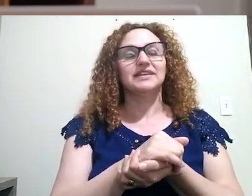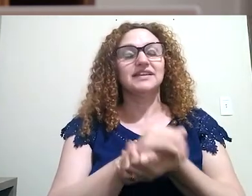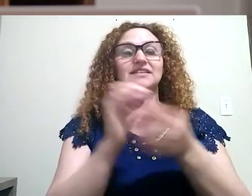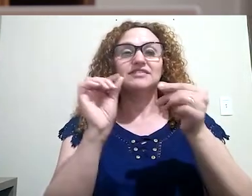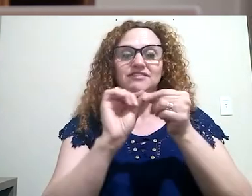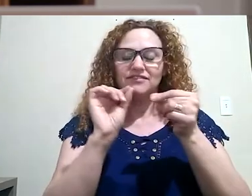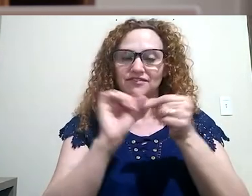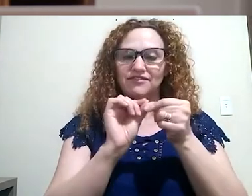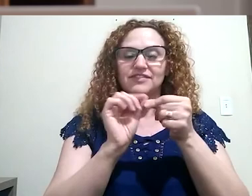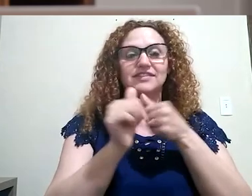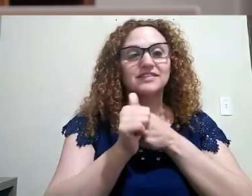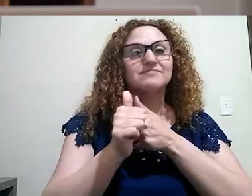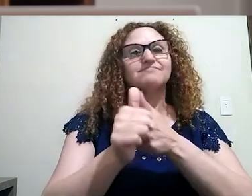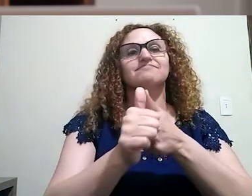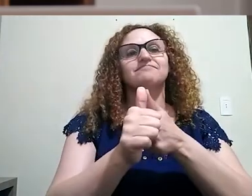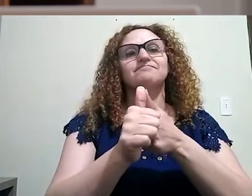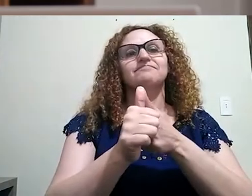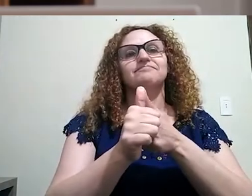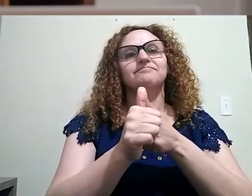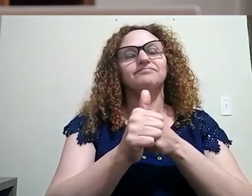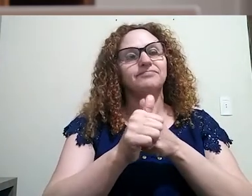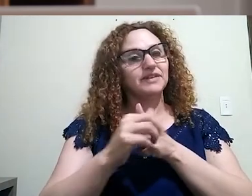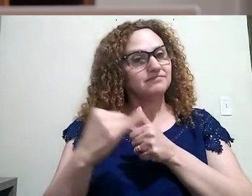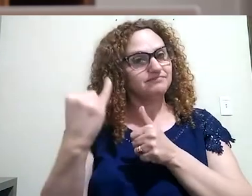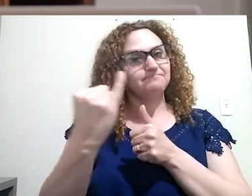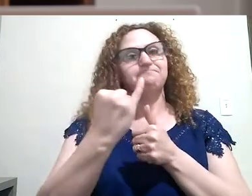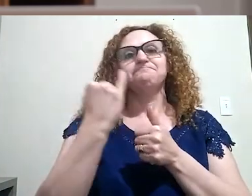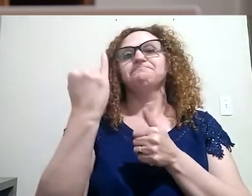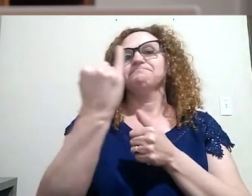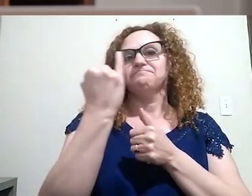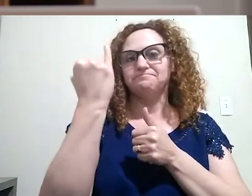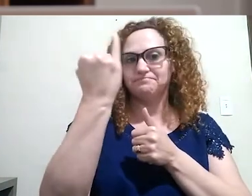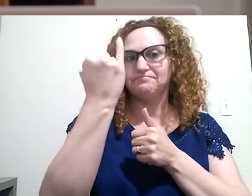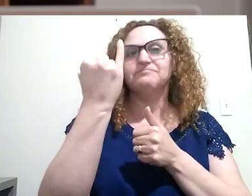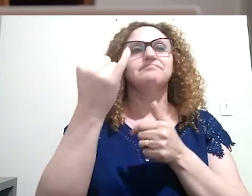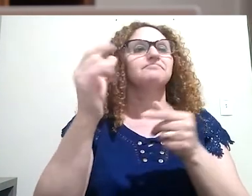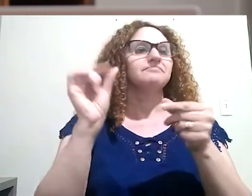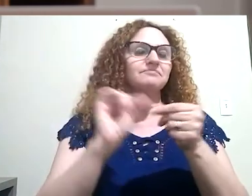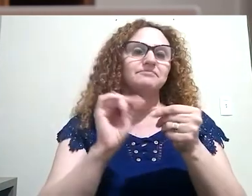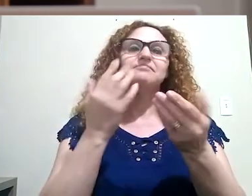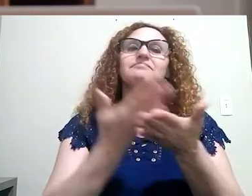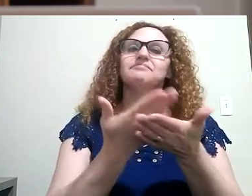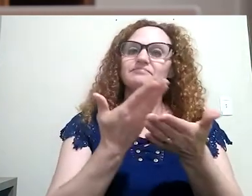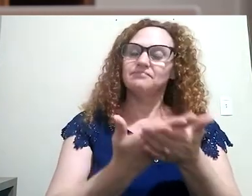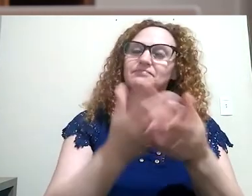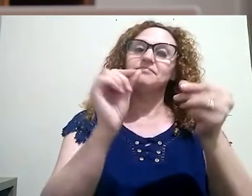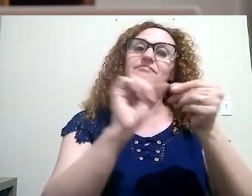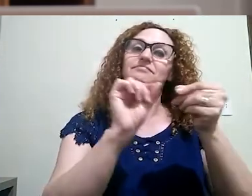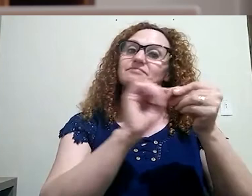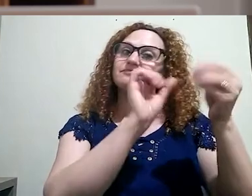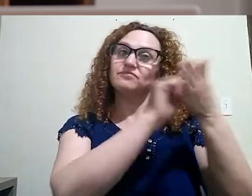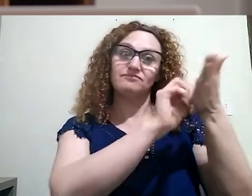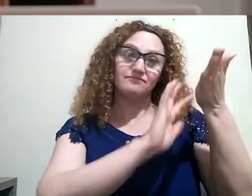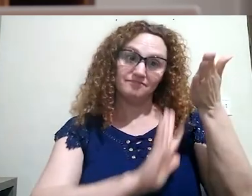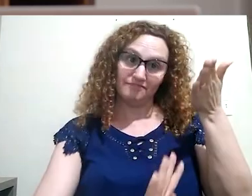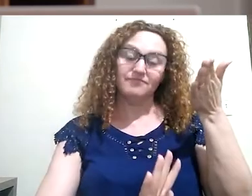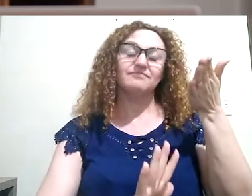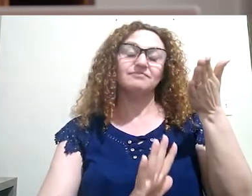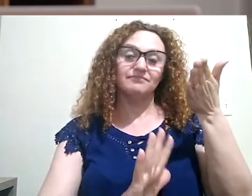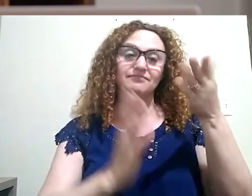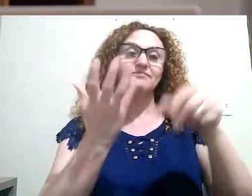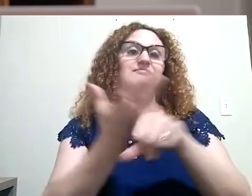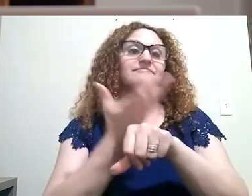essas orientações, pois elas serão de grande valia para a realização das atividades avaliativas